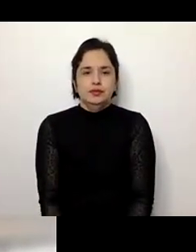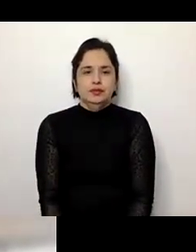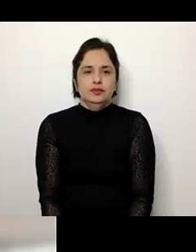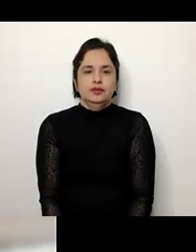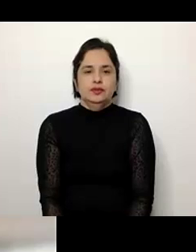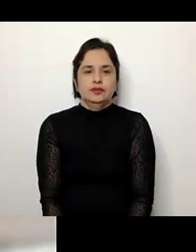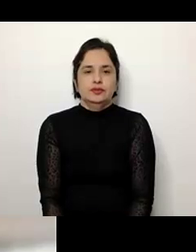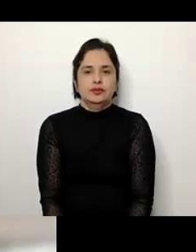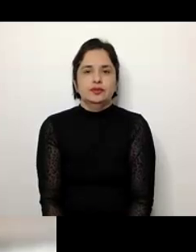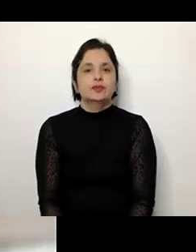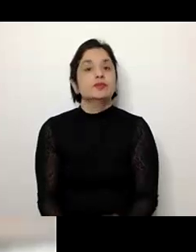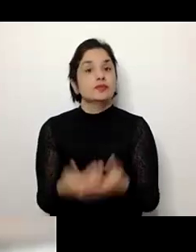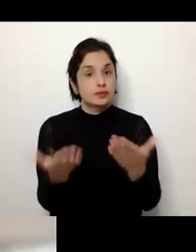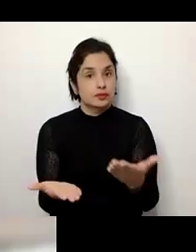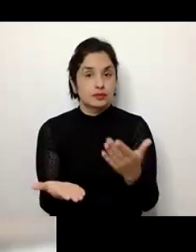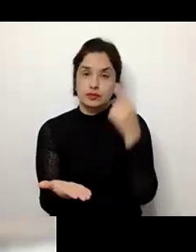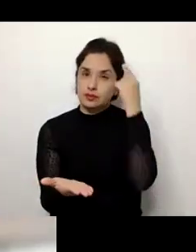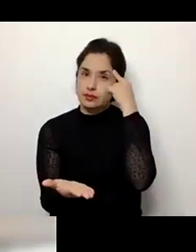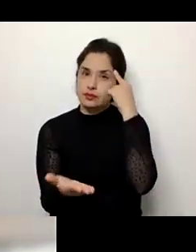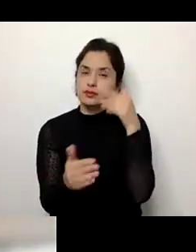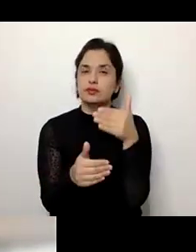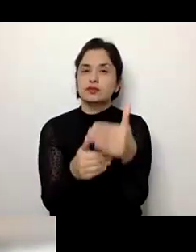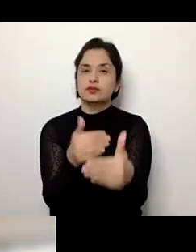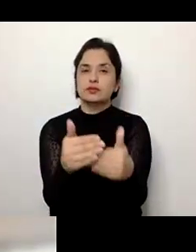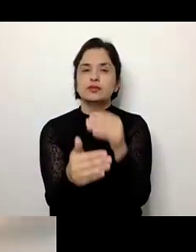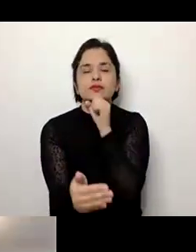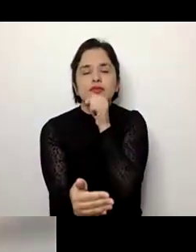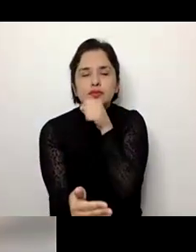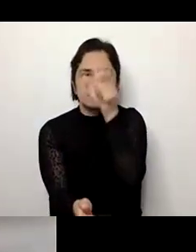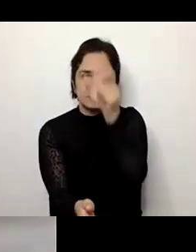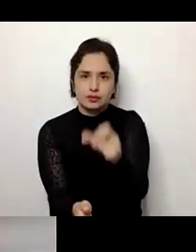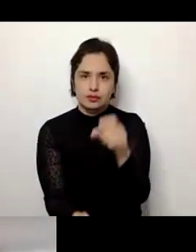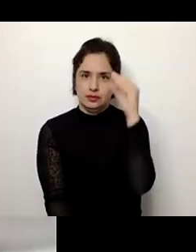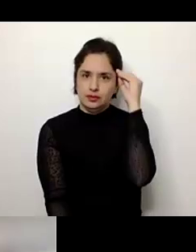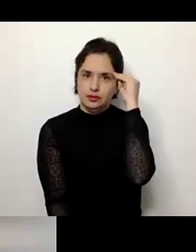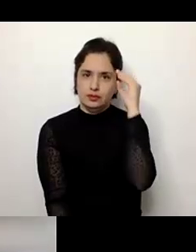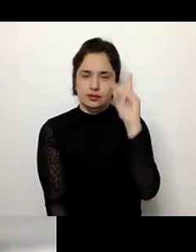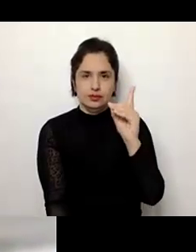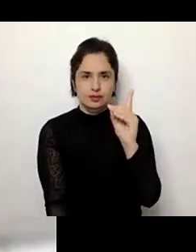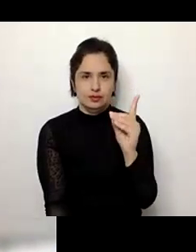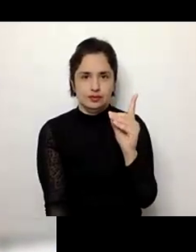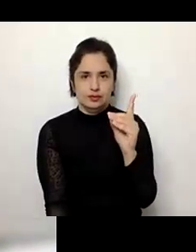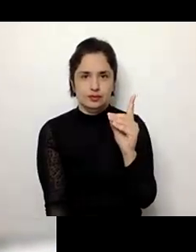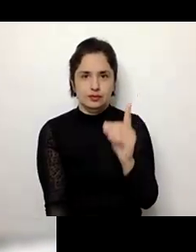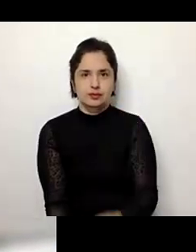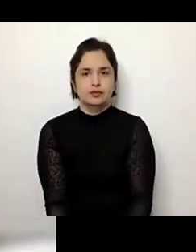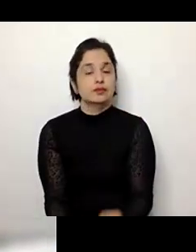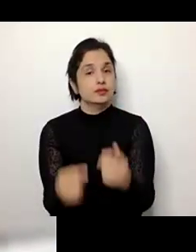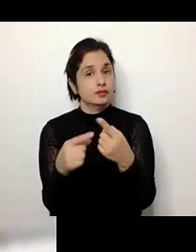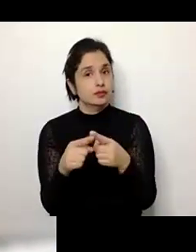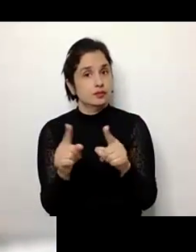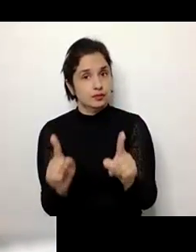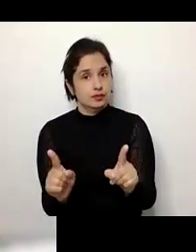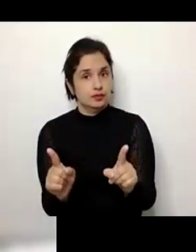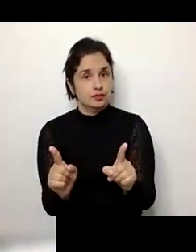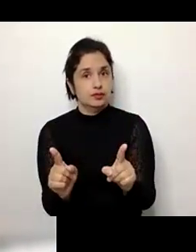Bom, então vamos pensar um pouquinho nesse processo do envelhecimento das pessoas com deficiência. será que tem diferença? Nós